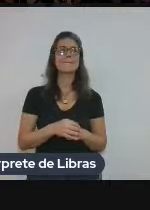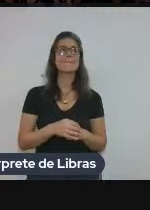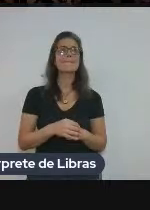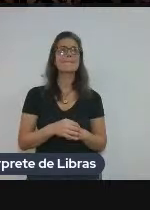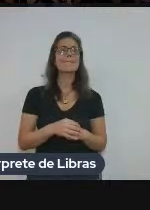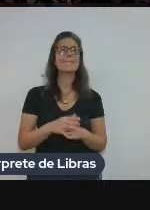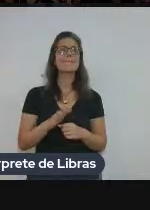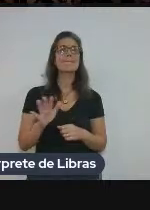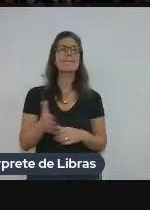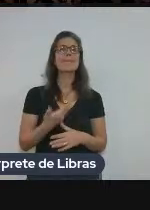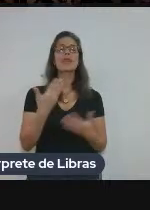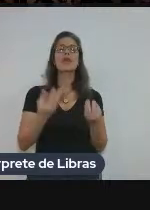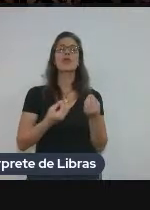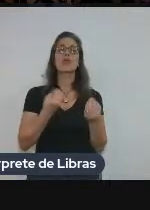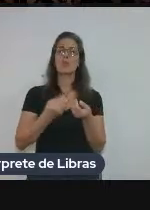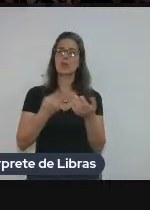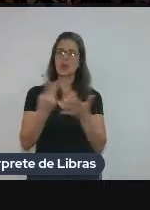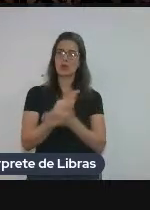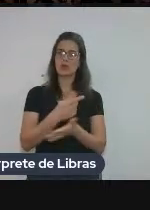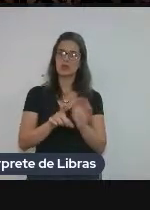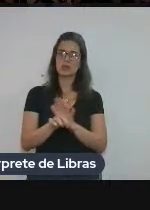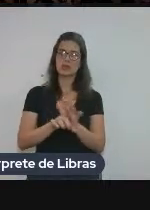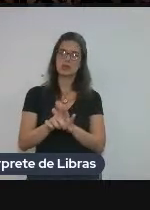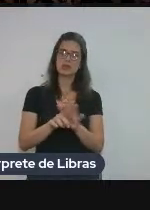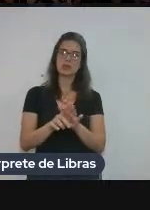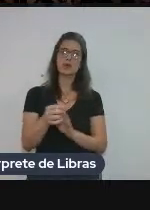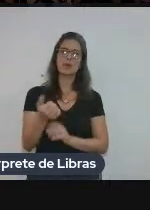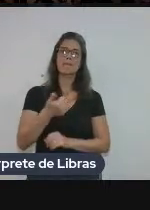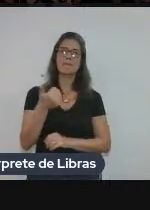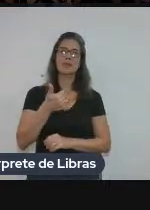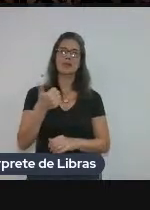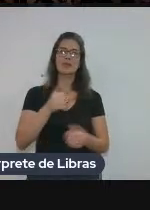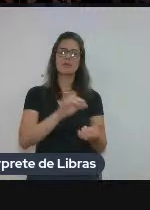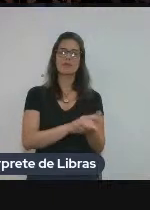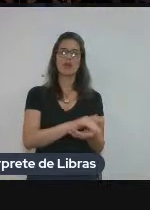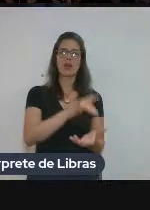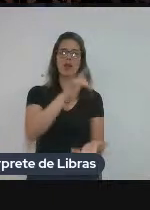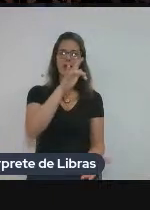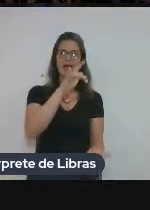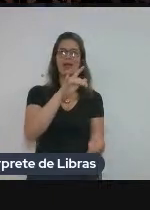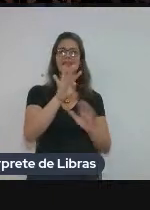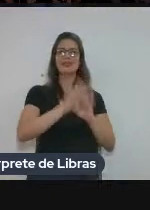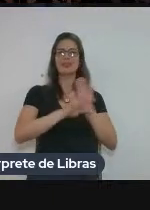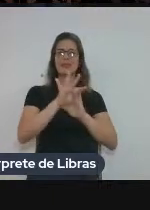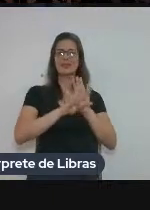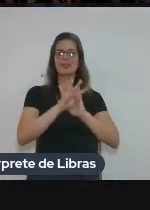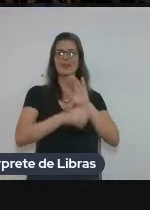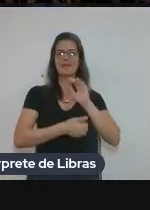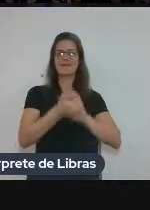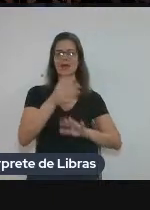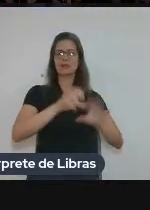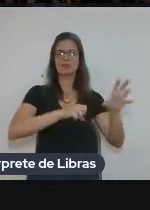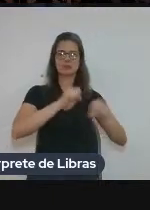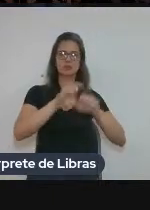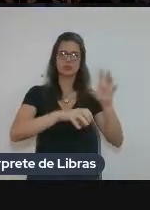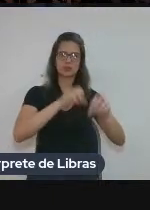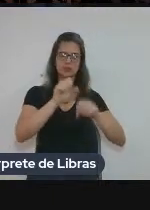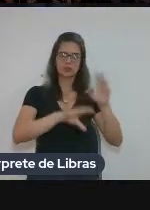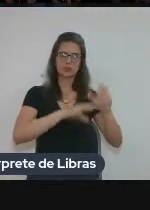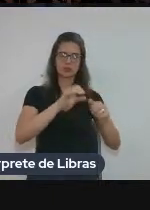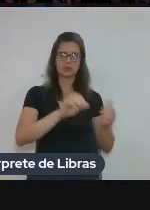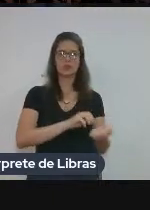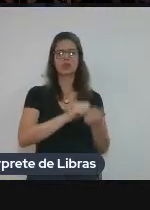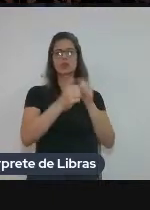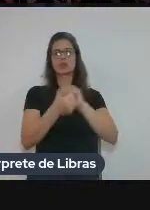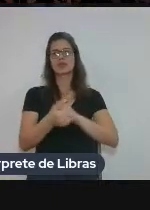Então, a rotina de trabalho foi basicamente, a gente compila esse corpus de milhões e milhões de textos, a gente coleta esses textos, converte eles